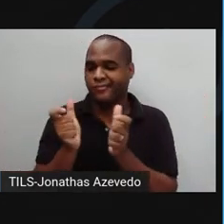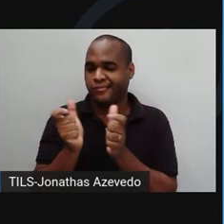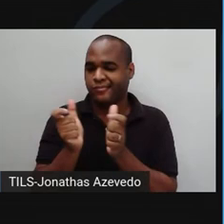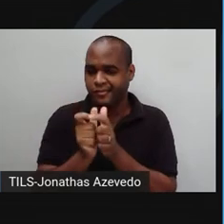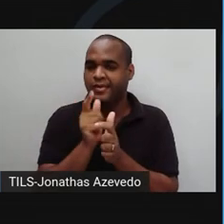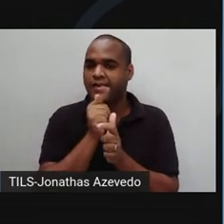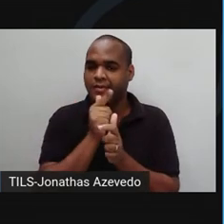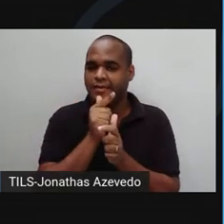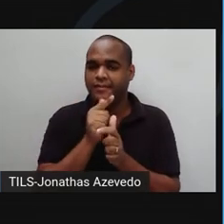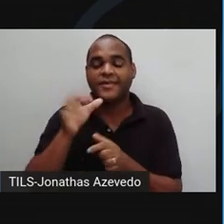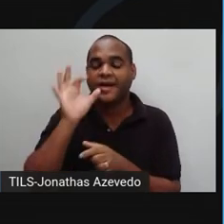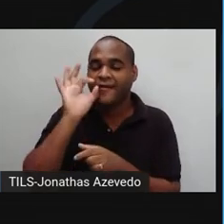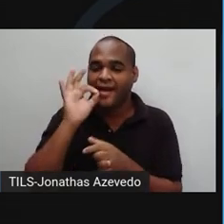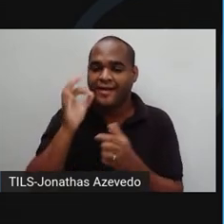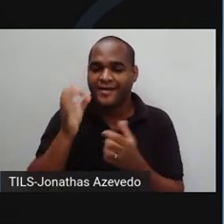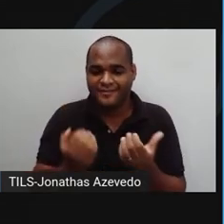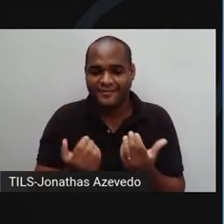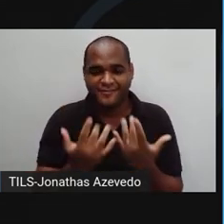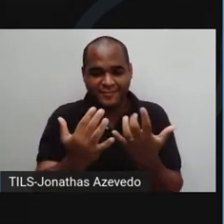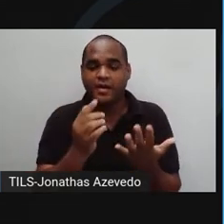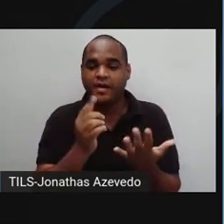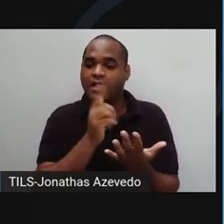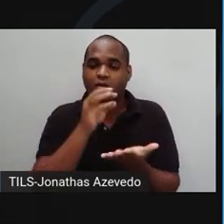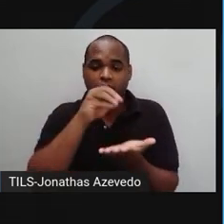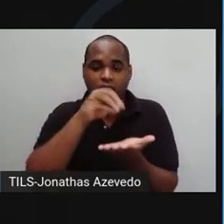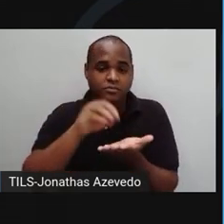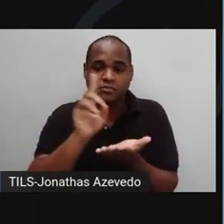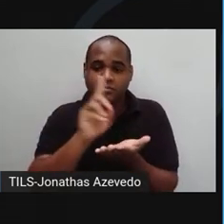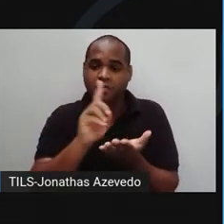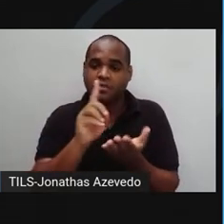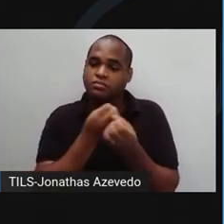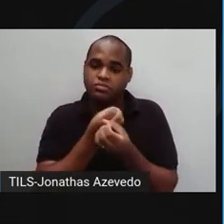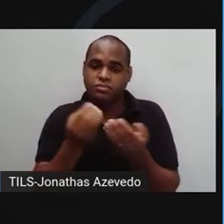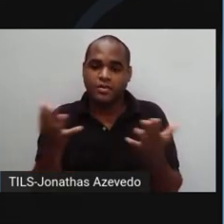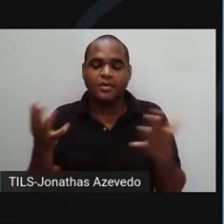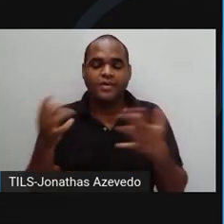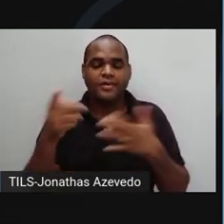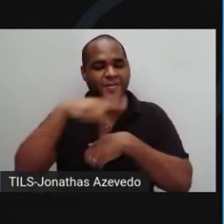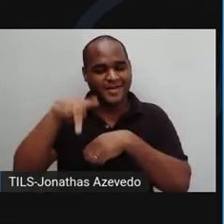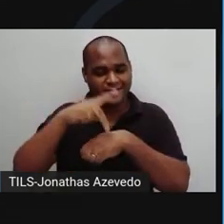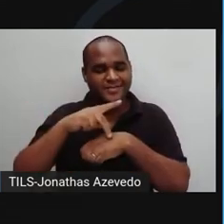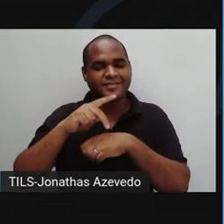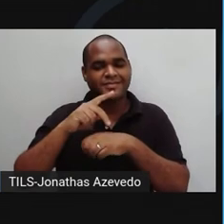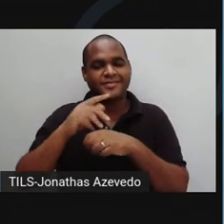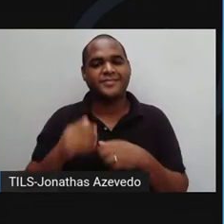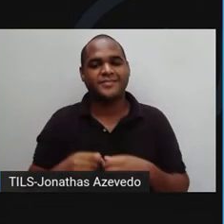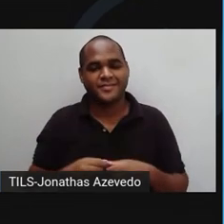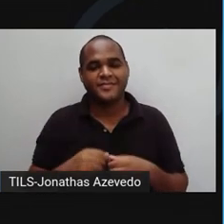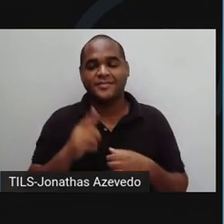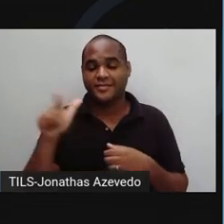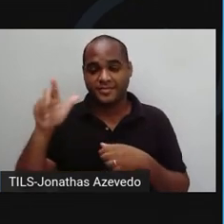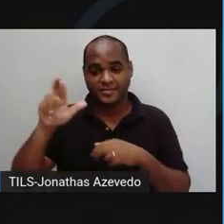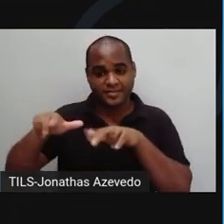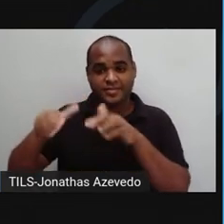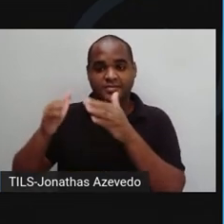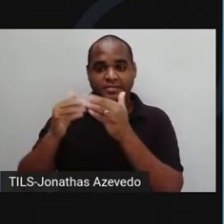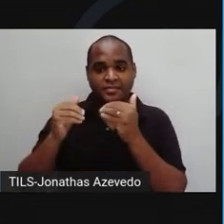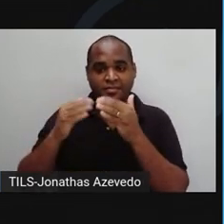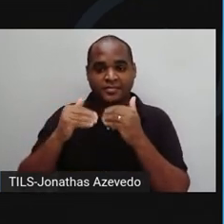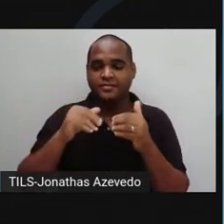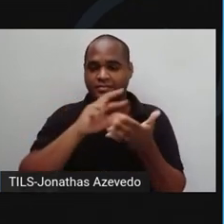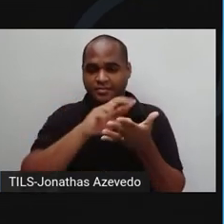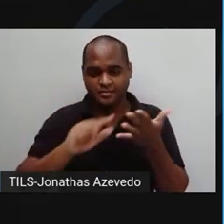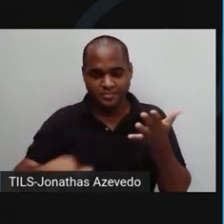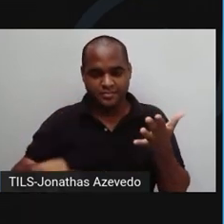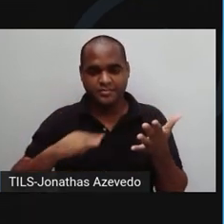Para as plantações de café, água não falta, já que é um produto de exportação. Europeus importam muito os produtos que precisam de muita